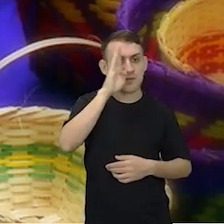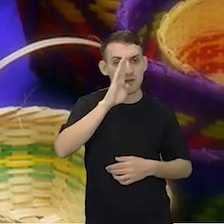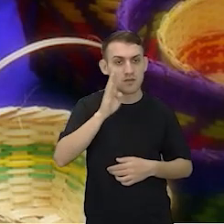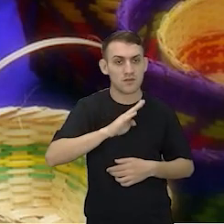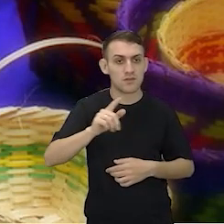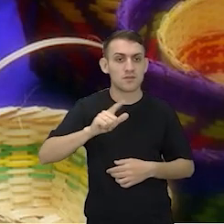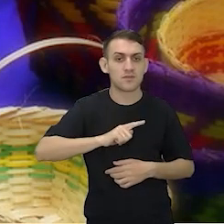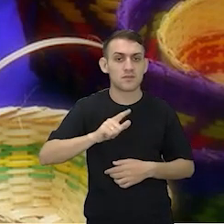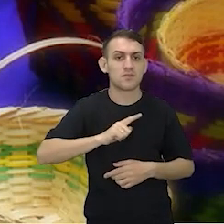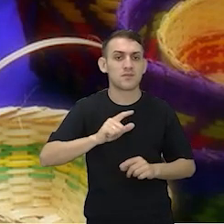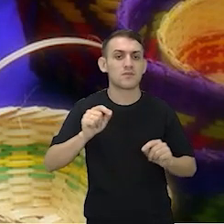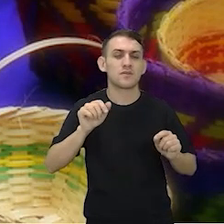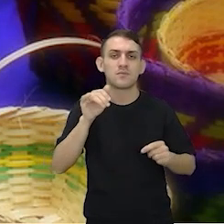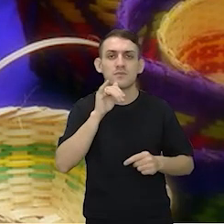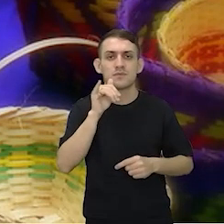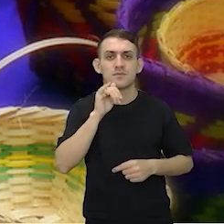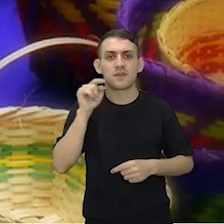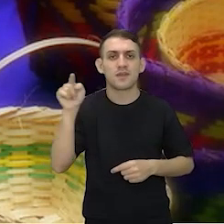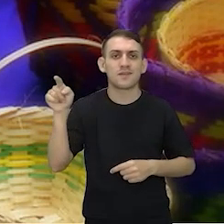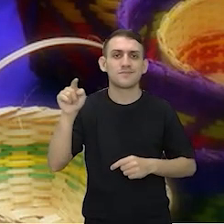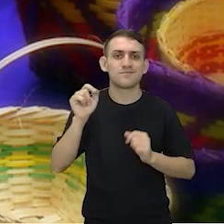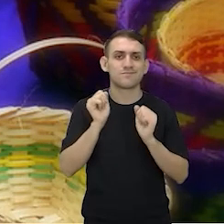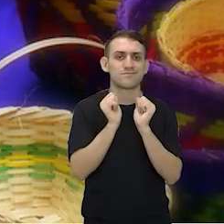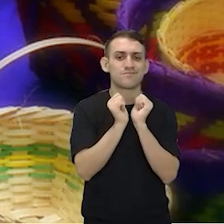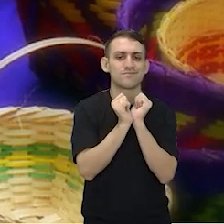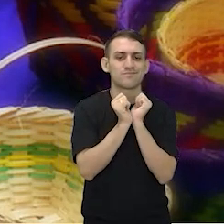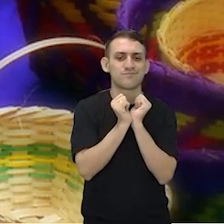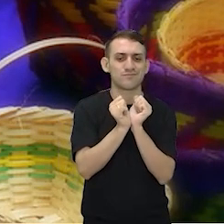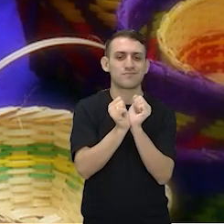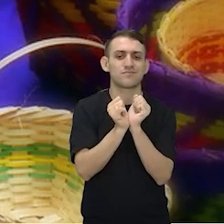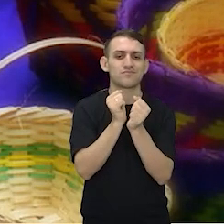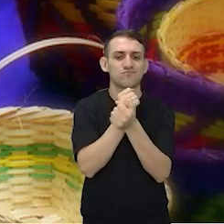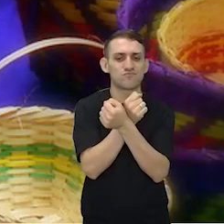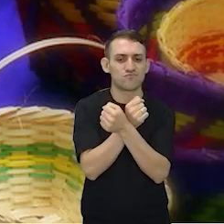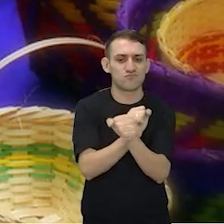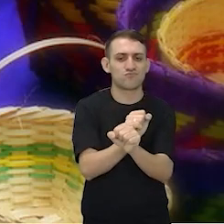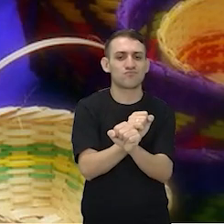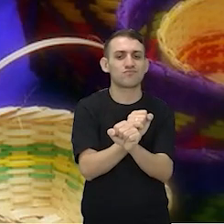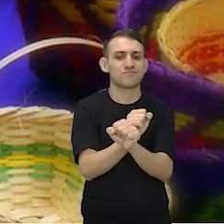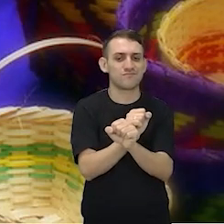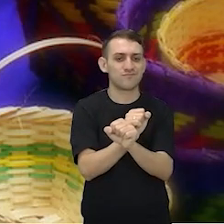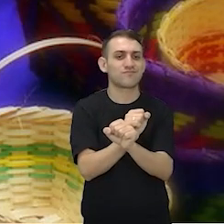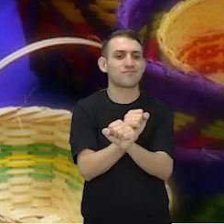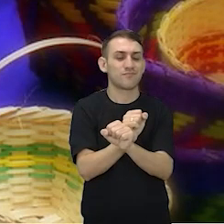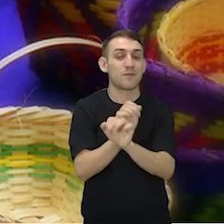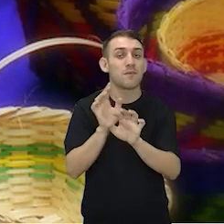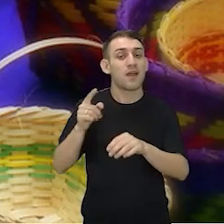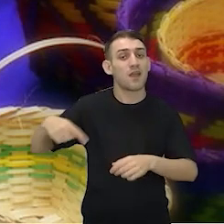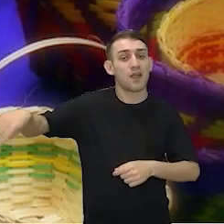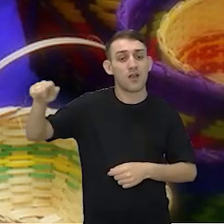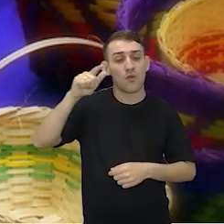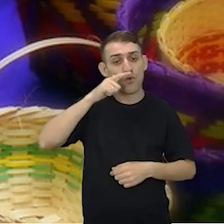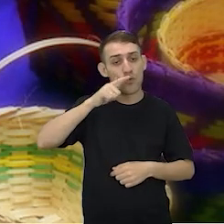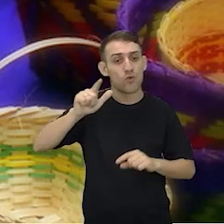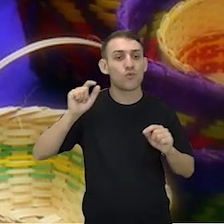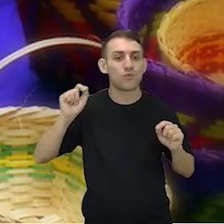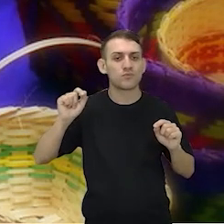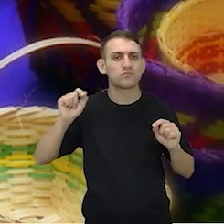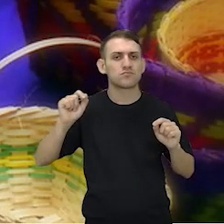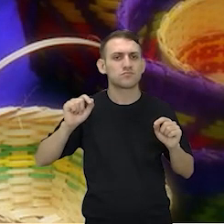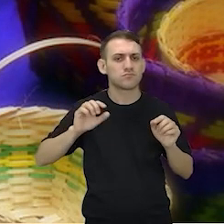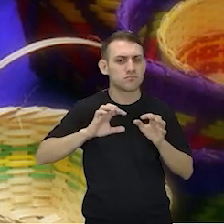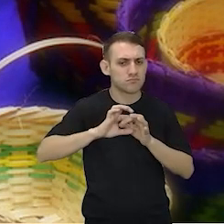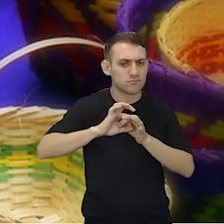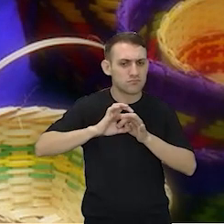fase triste que eles foram escravizados, mas eles conseguiram dar a volta por